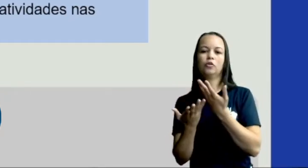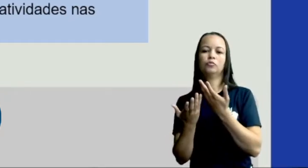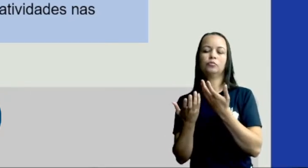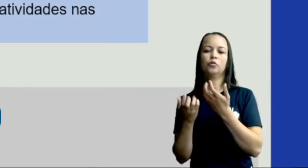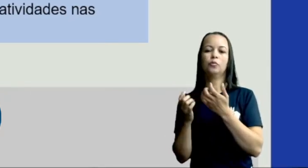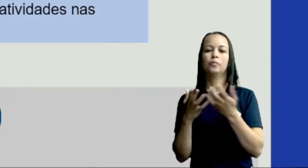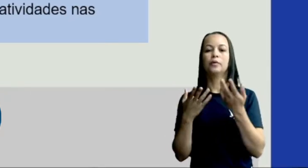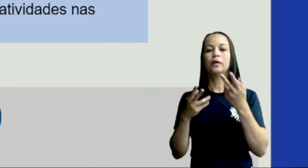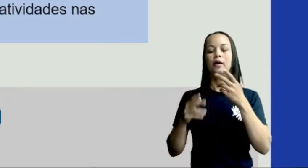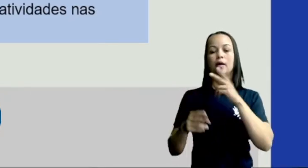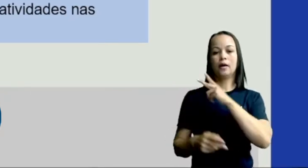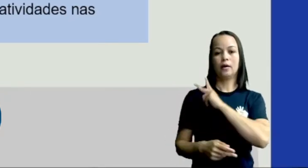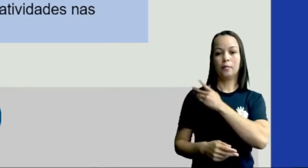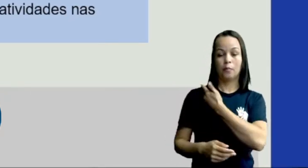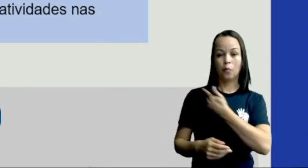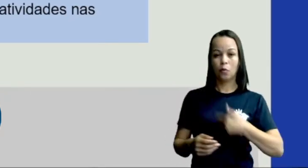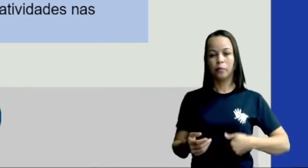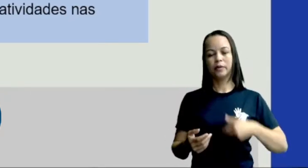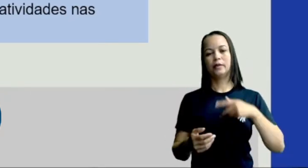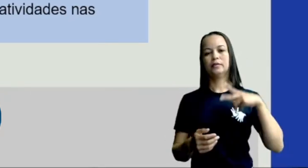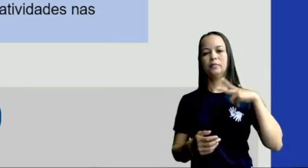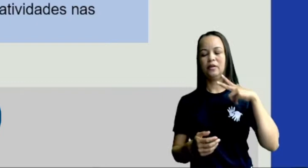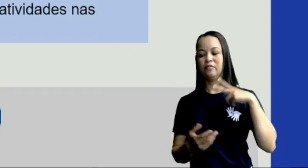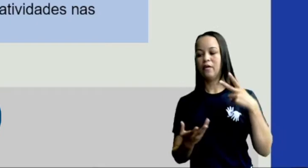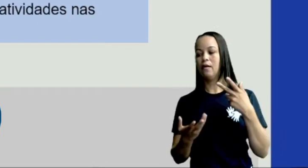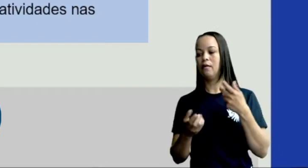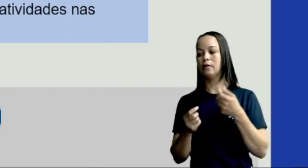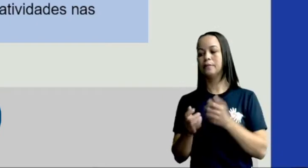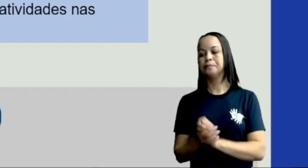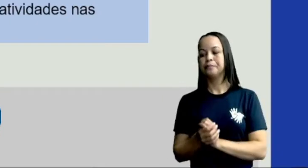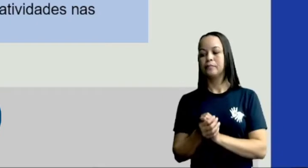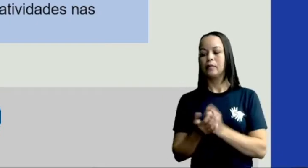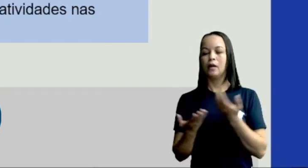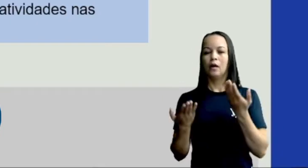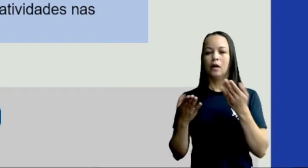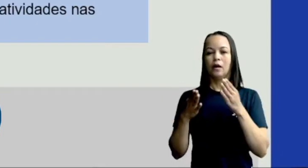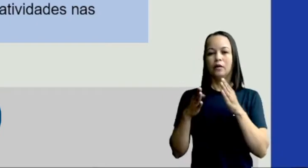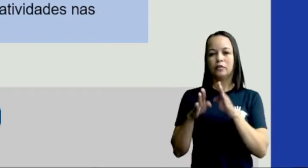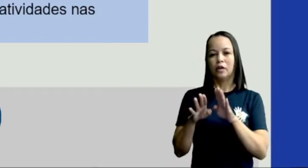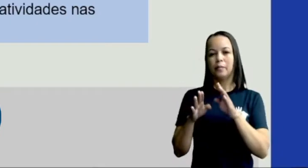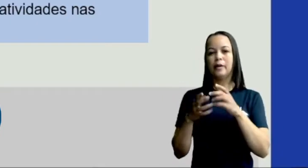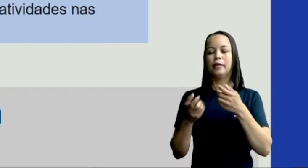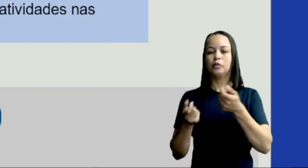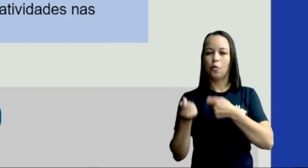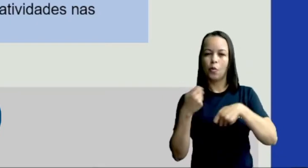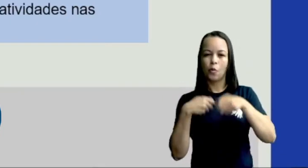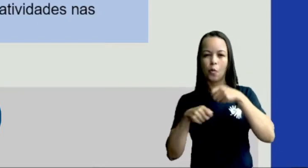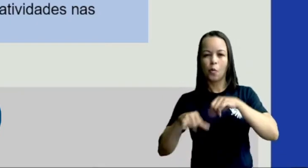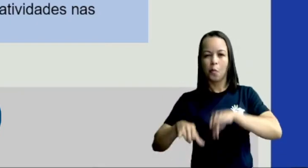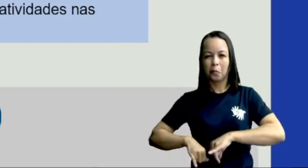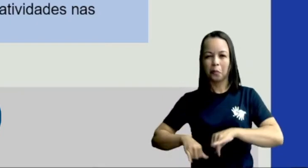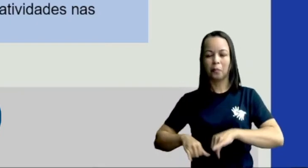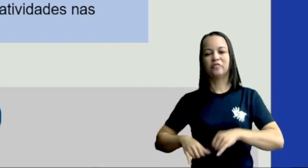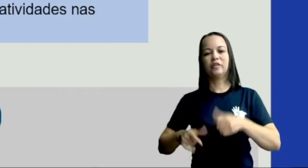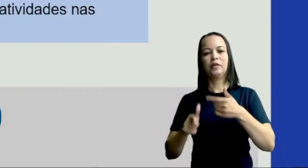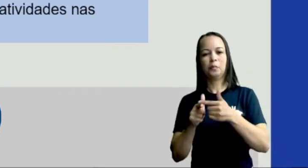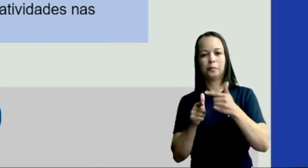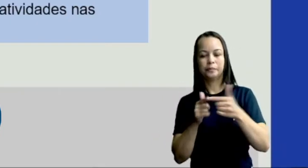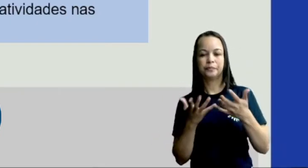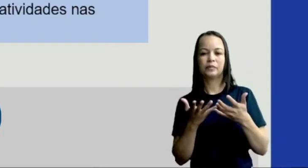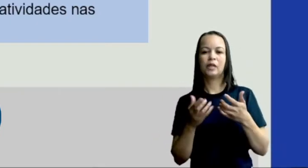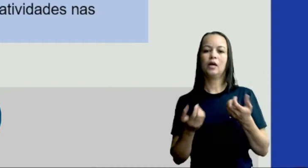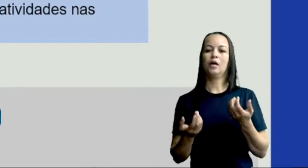parcial total do comércio e crise econômica, desemprego, suspensão de atividades